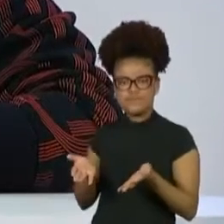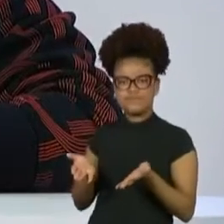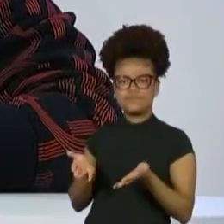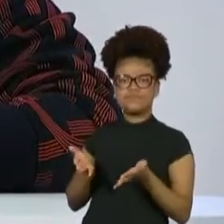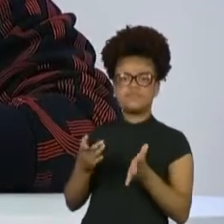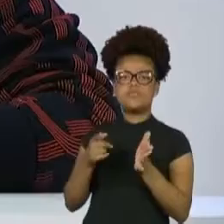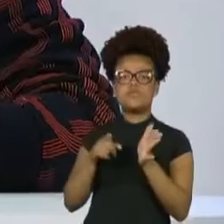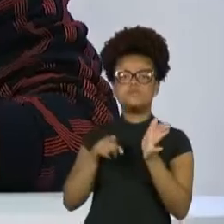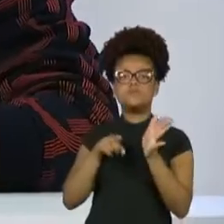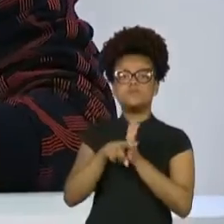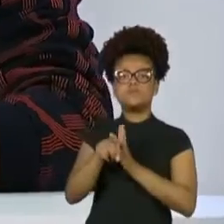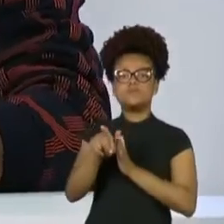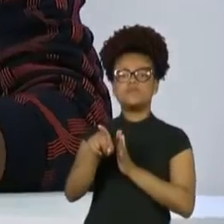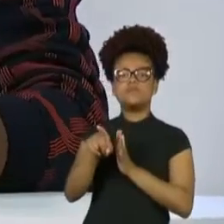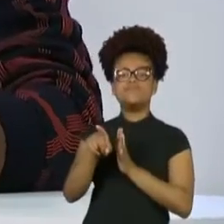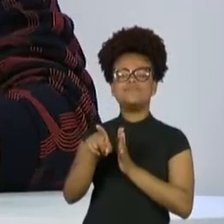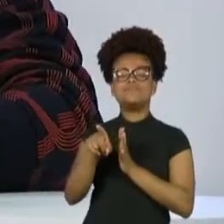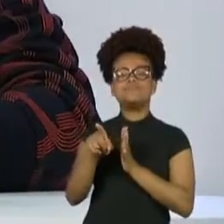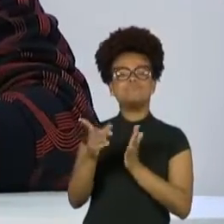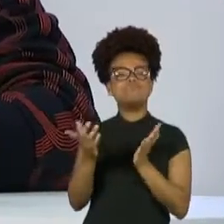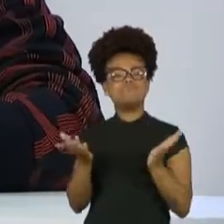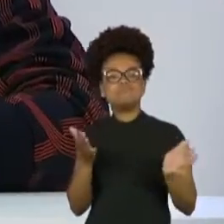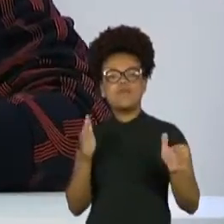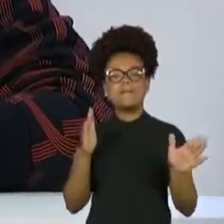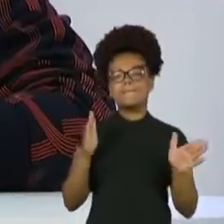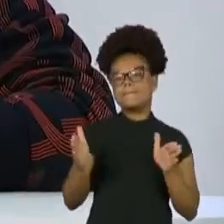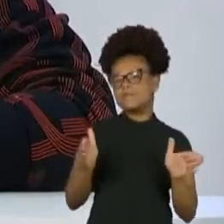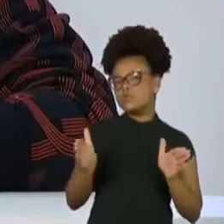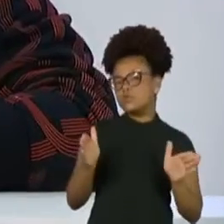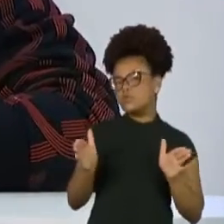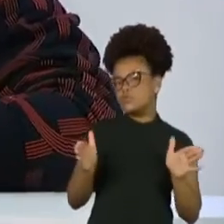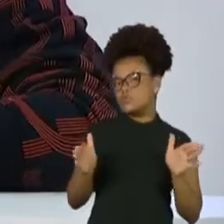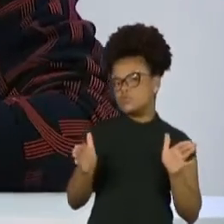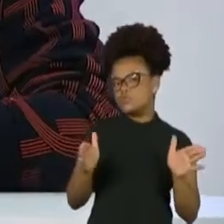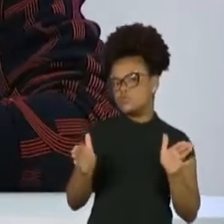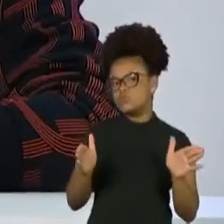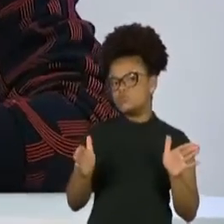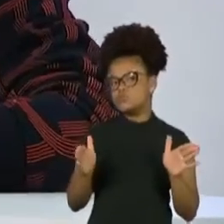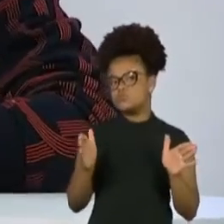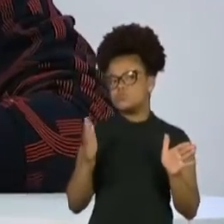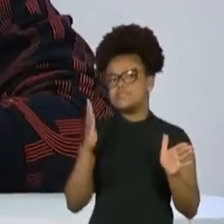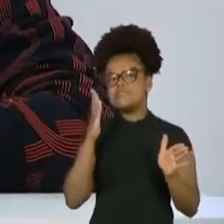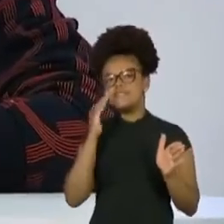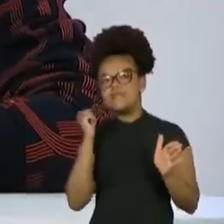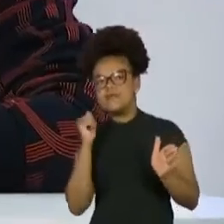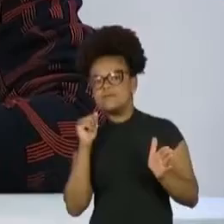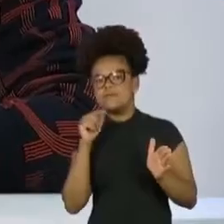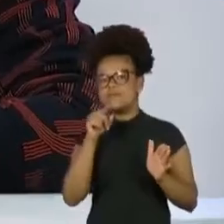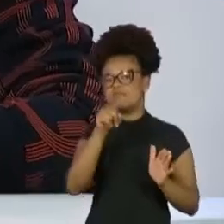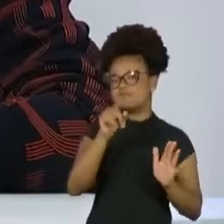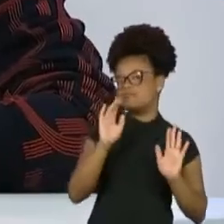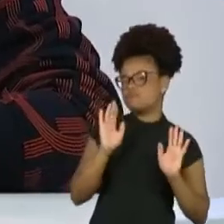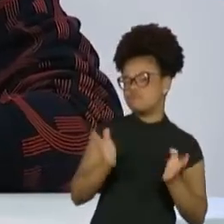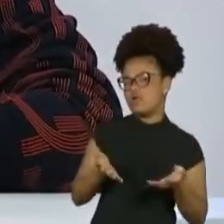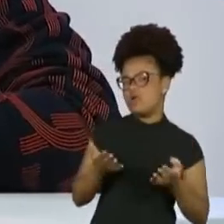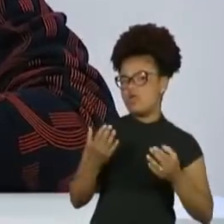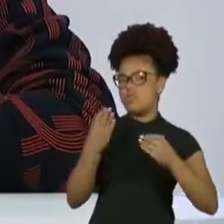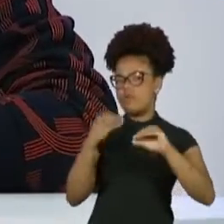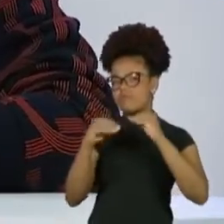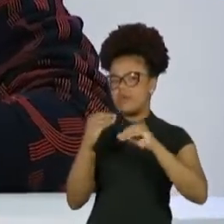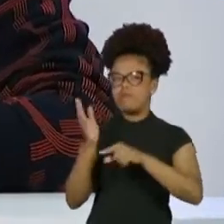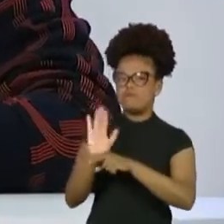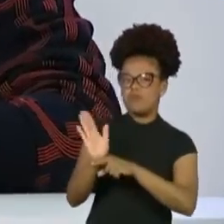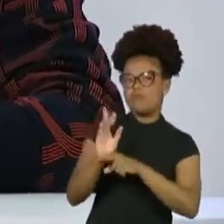tanto tempo, é claro que hoje você fez várias publis, está bombando e tem uma geração que te